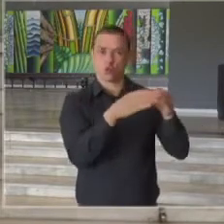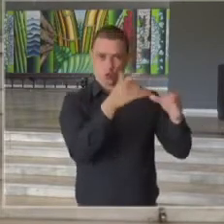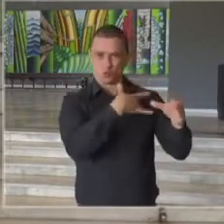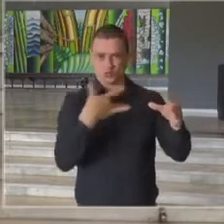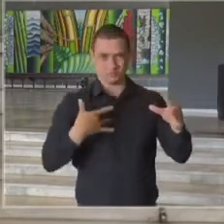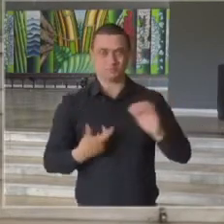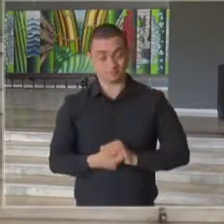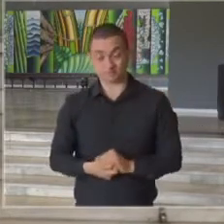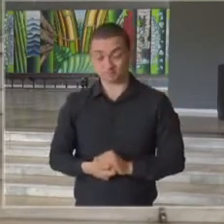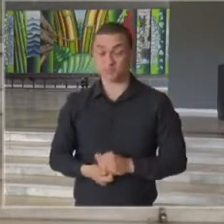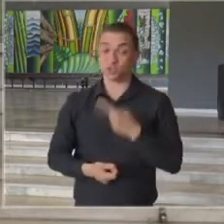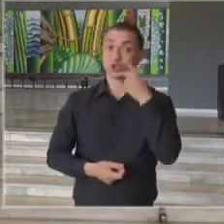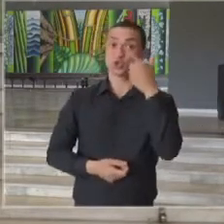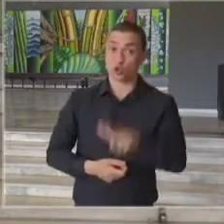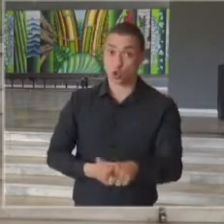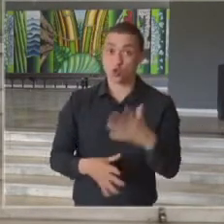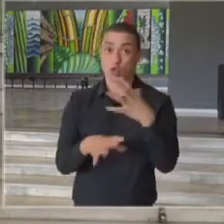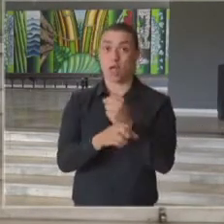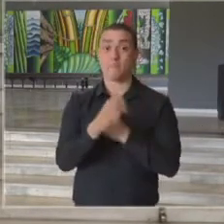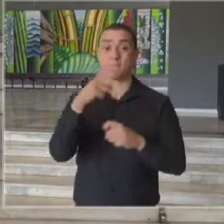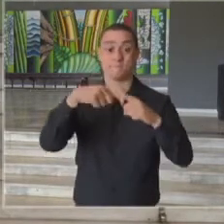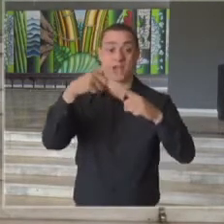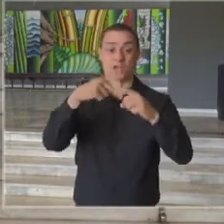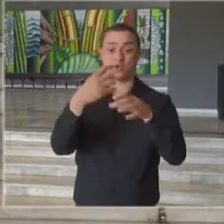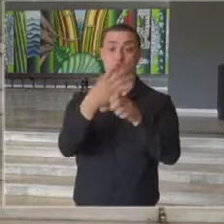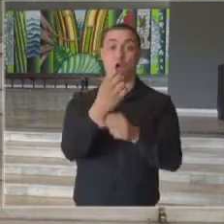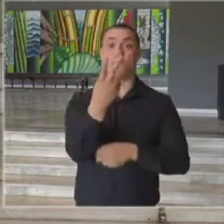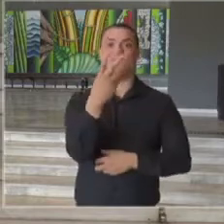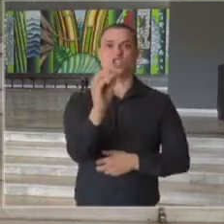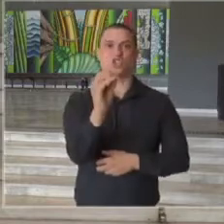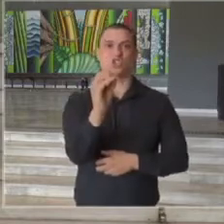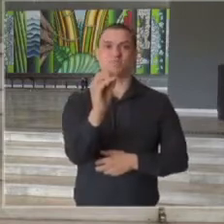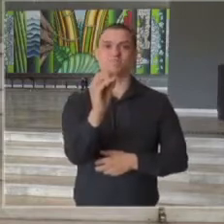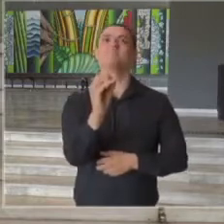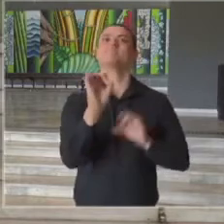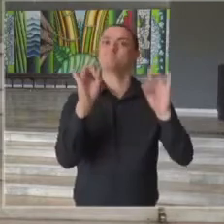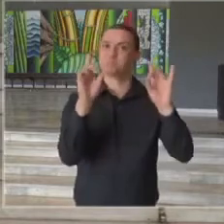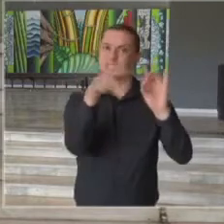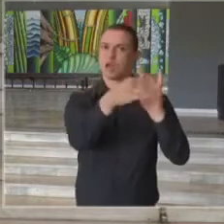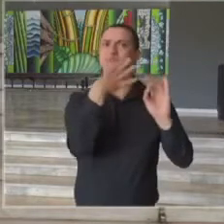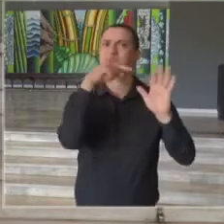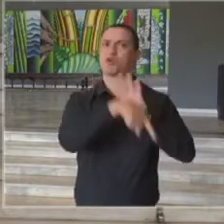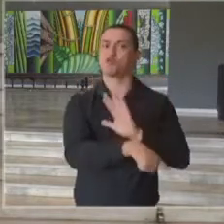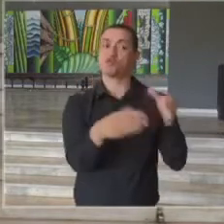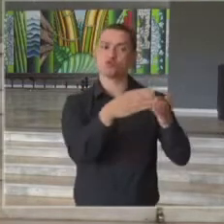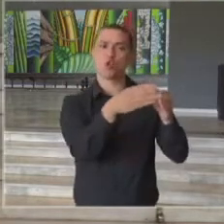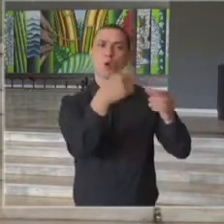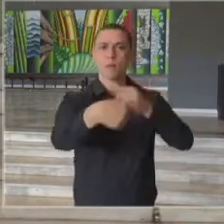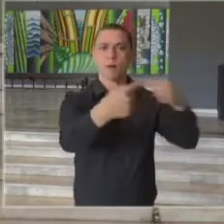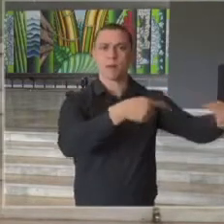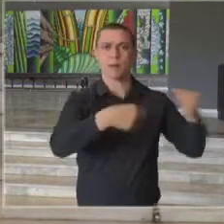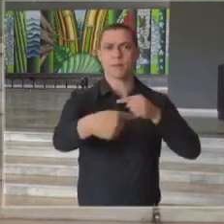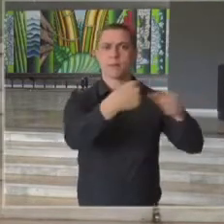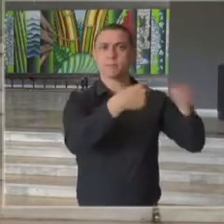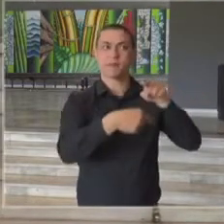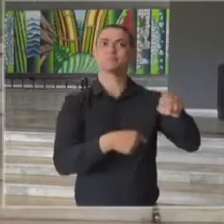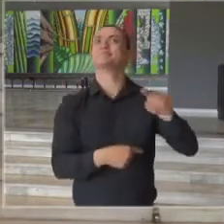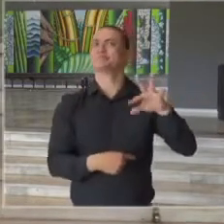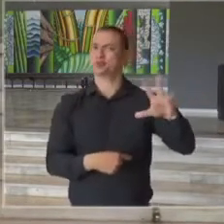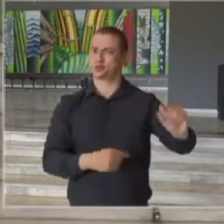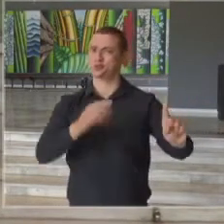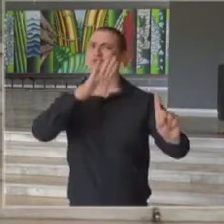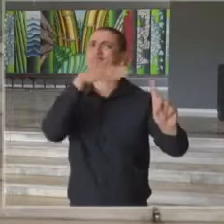de São Paulo. Repito, são 20 médicos especialistas que atuam neste comitê e todos de alta